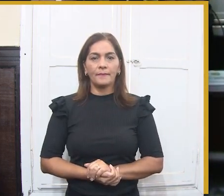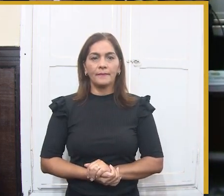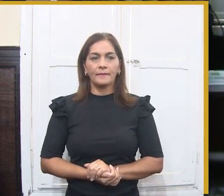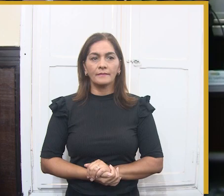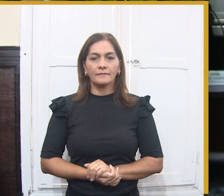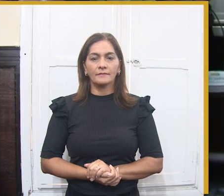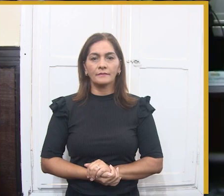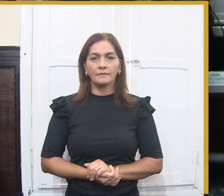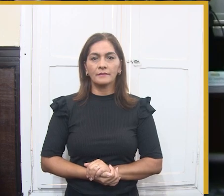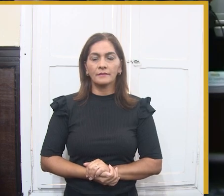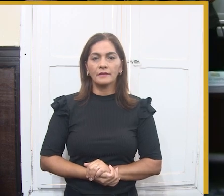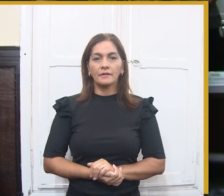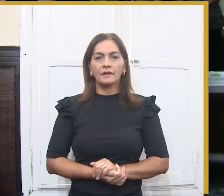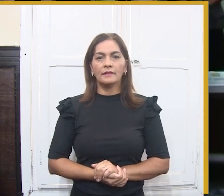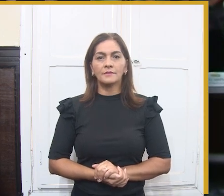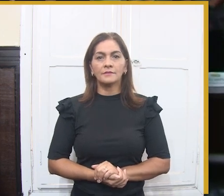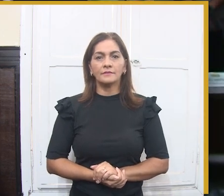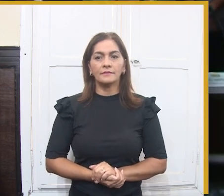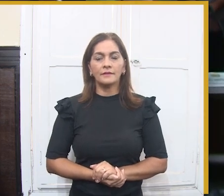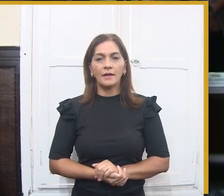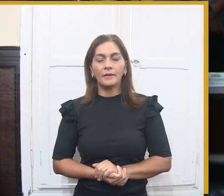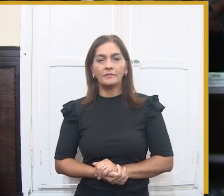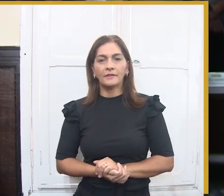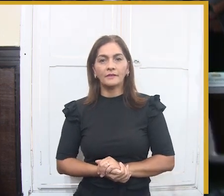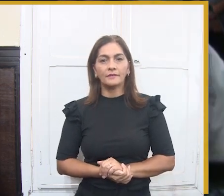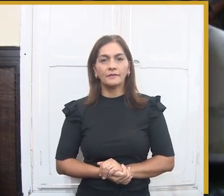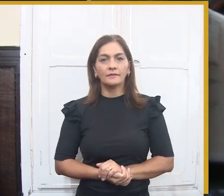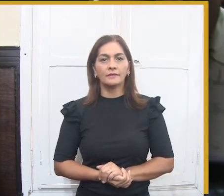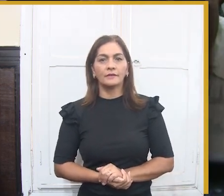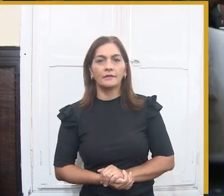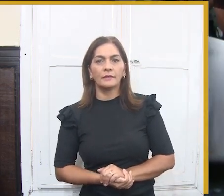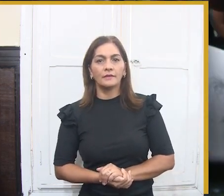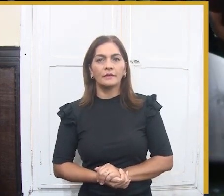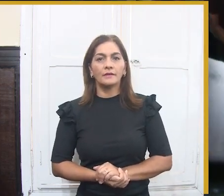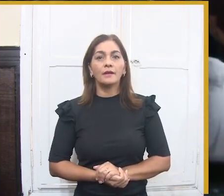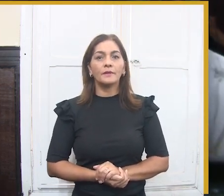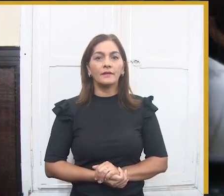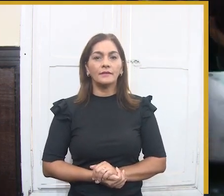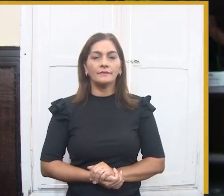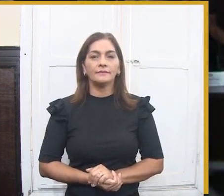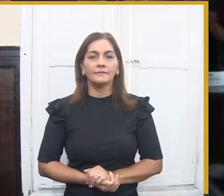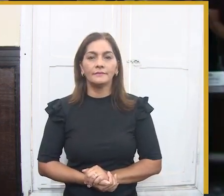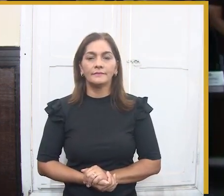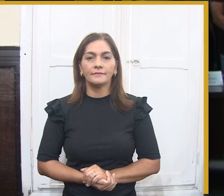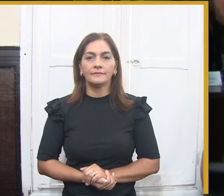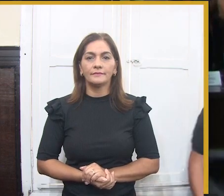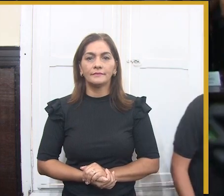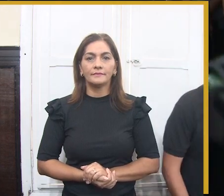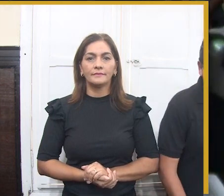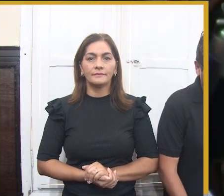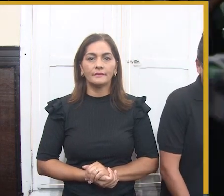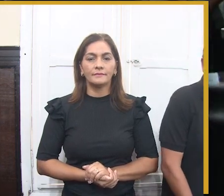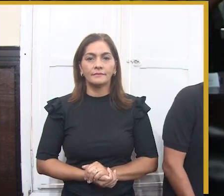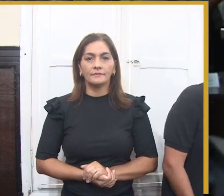Sejam todos bem-vindos, portanto, ao lançamento da licitação edital do maior ação de mal do mundo.